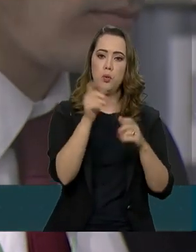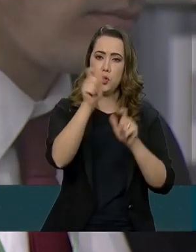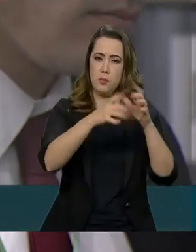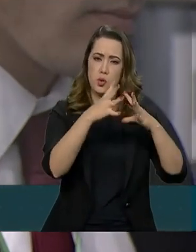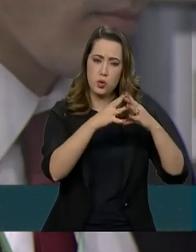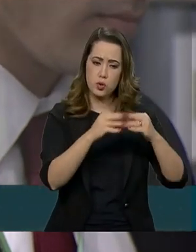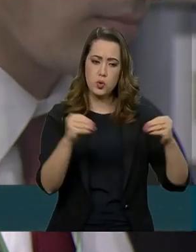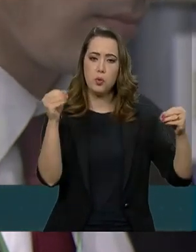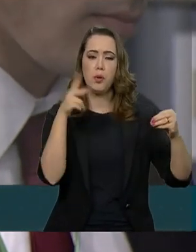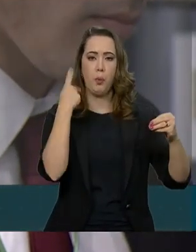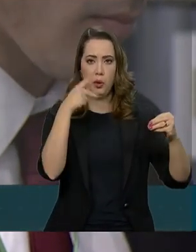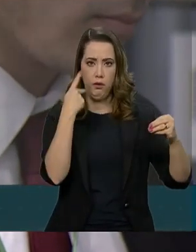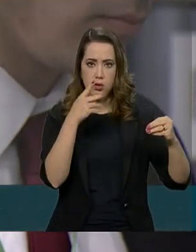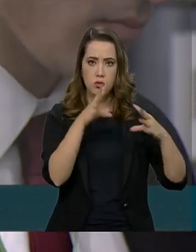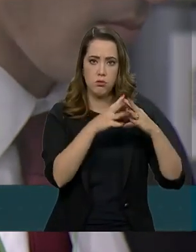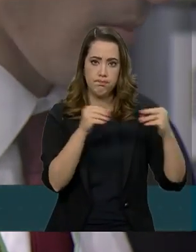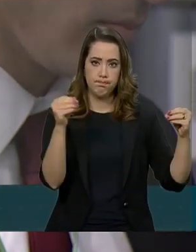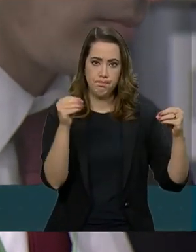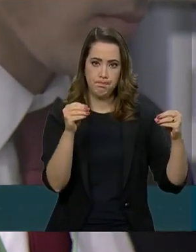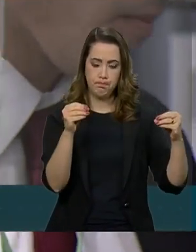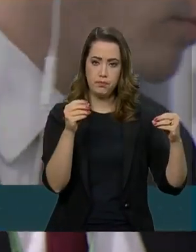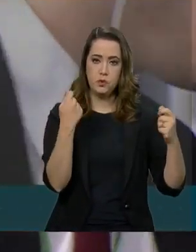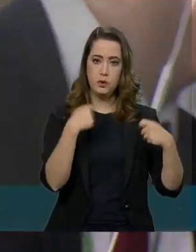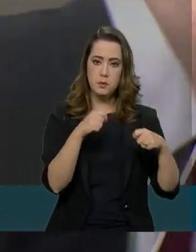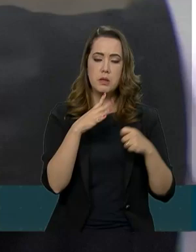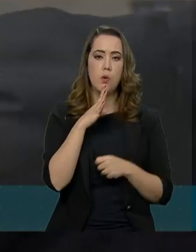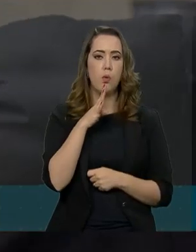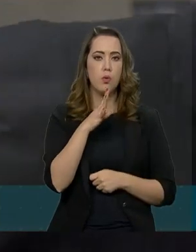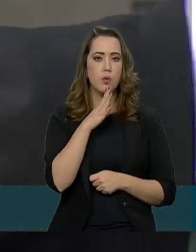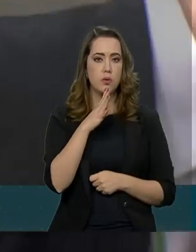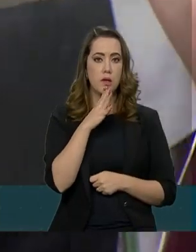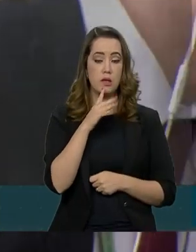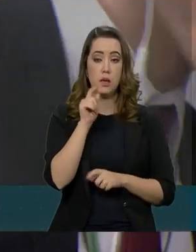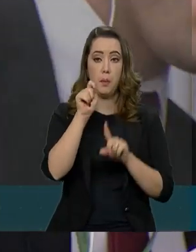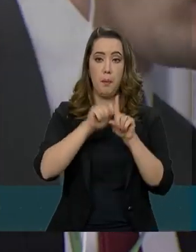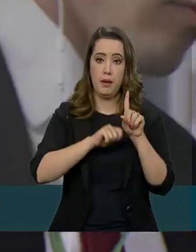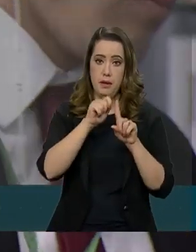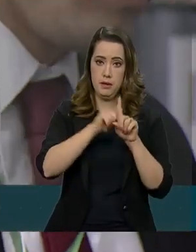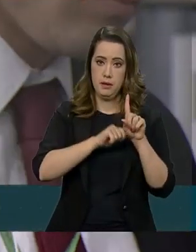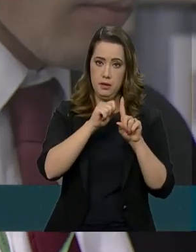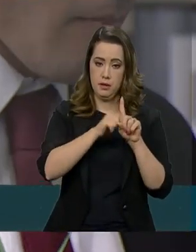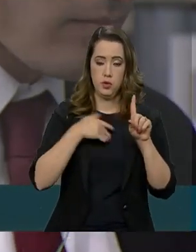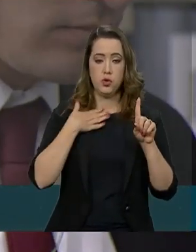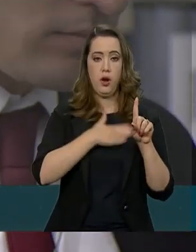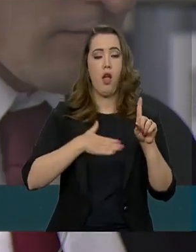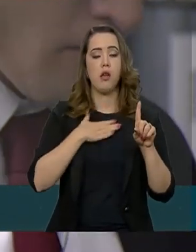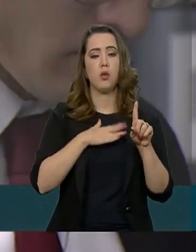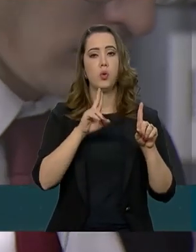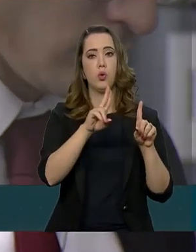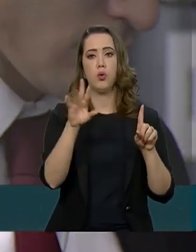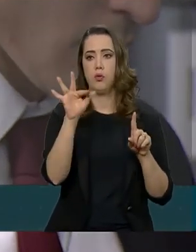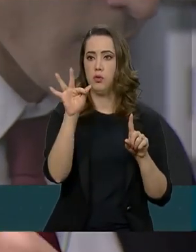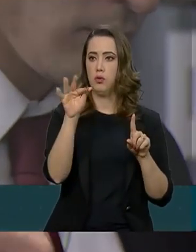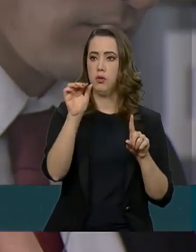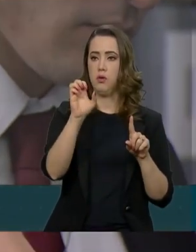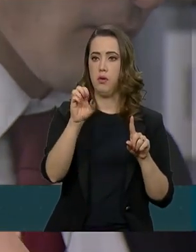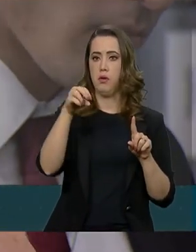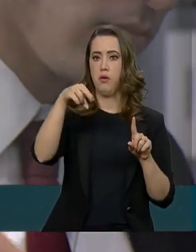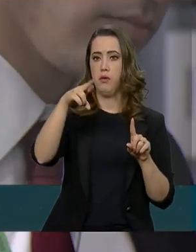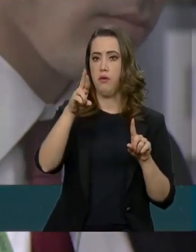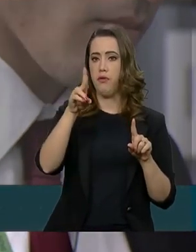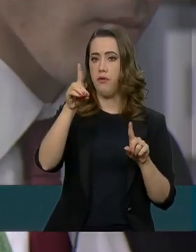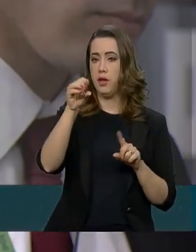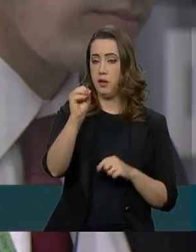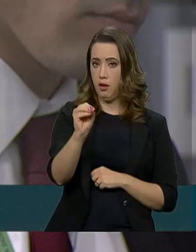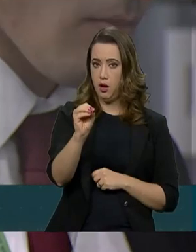Políticos, ela deve reconhecer em agosto o Fernando Santa Cruz como um desaparecido, vai